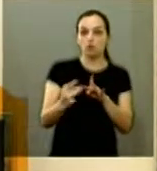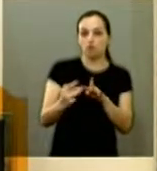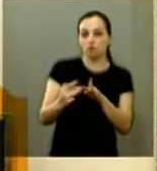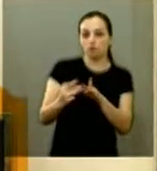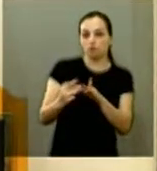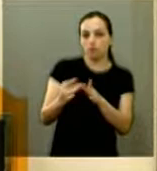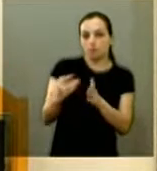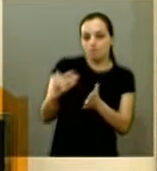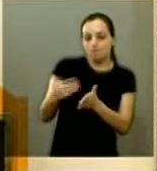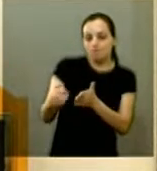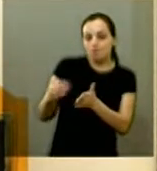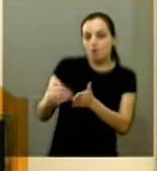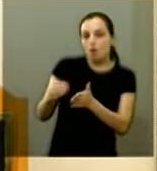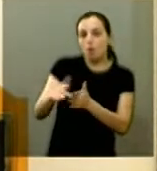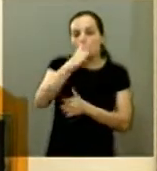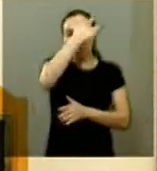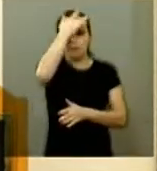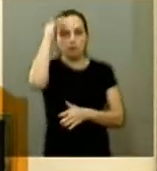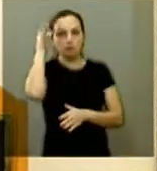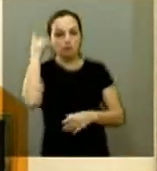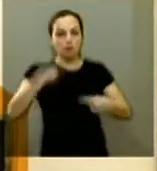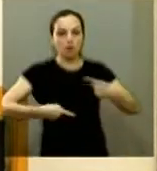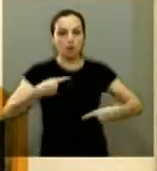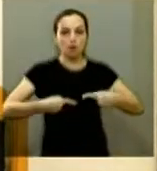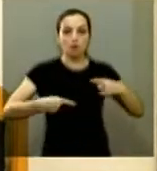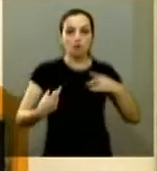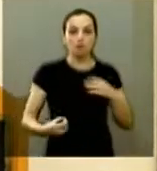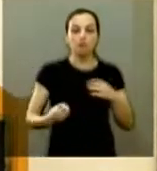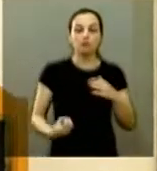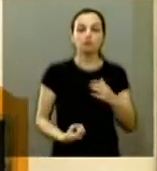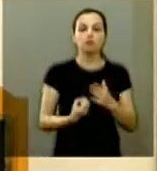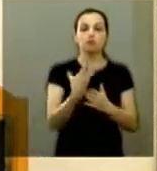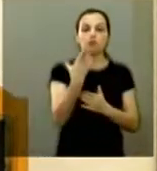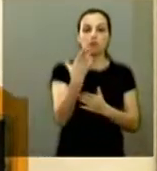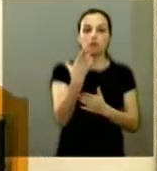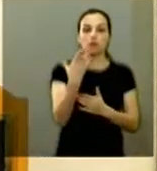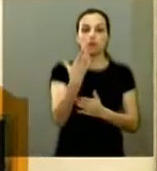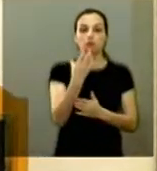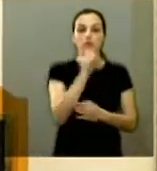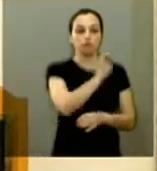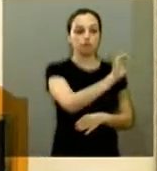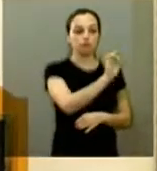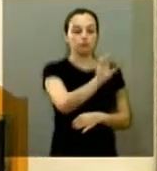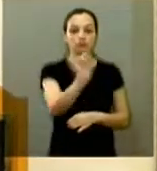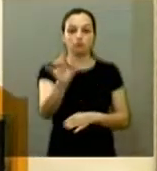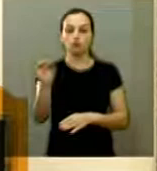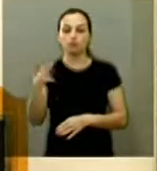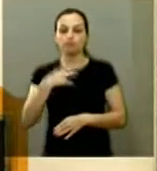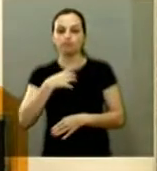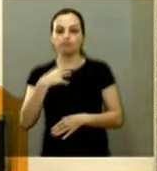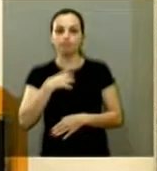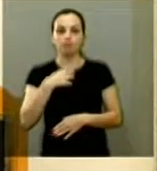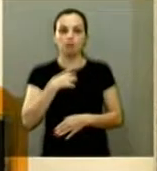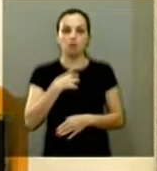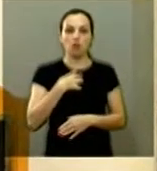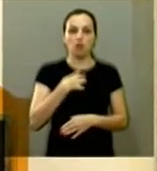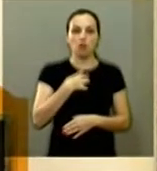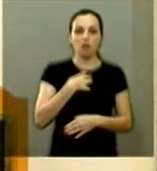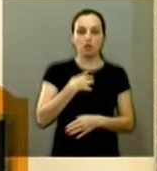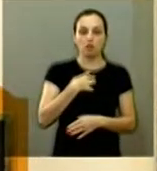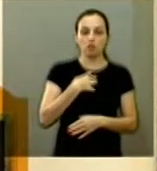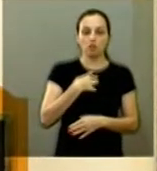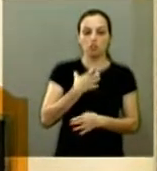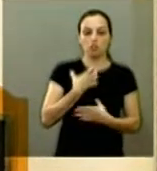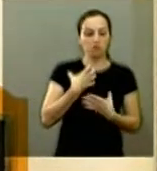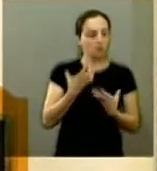os cidadãos da política mas como vem criando em cada um de nós um sentimento de insatisfação com o atual